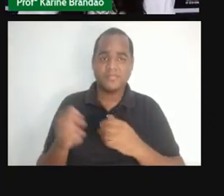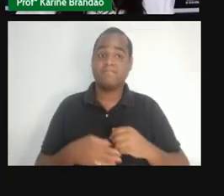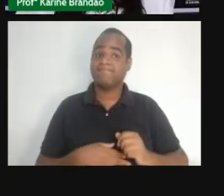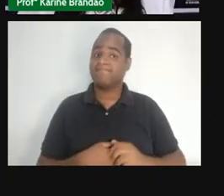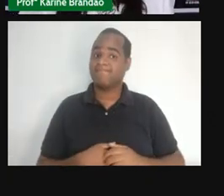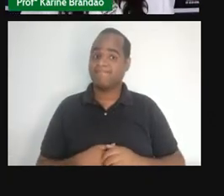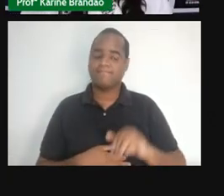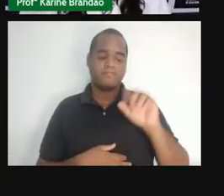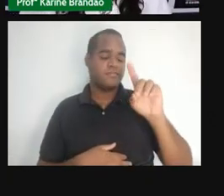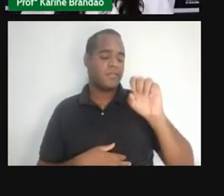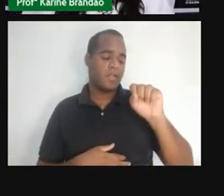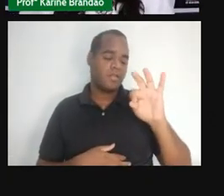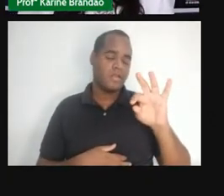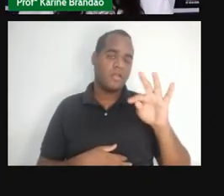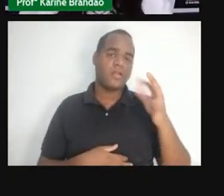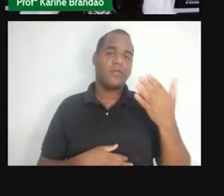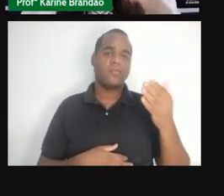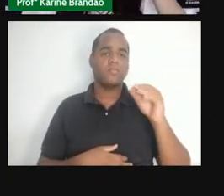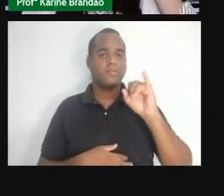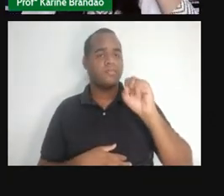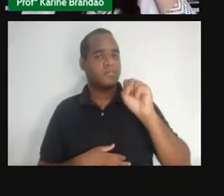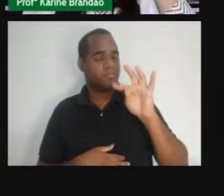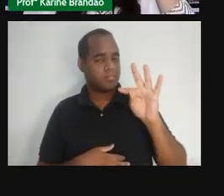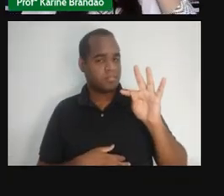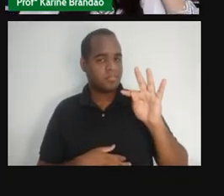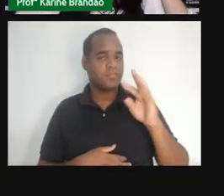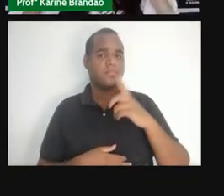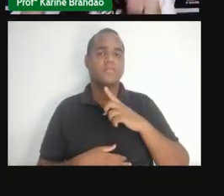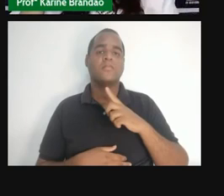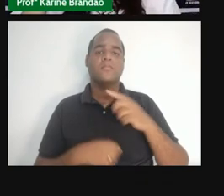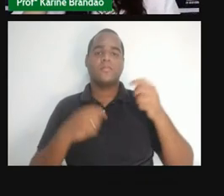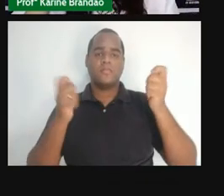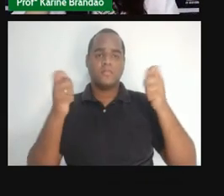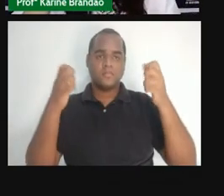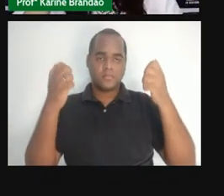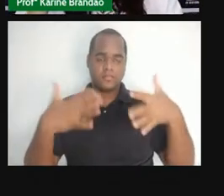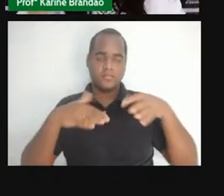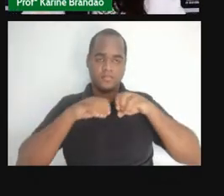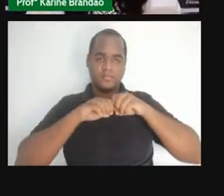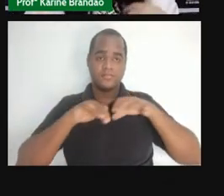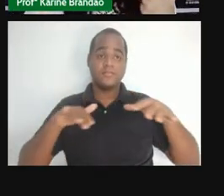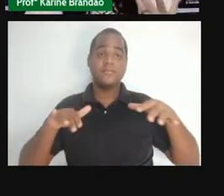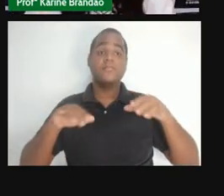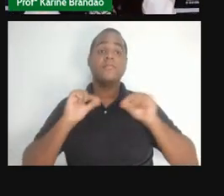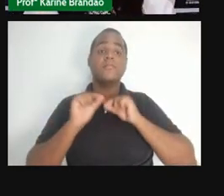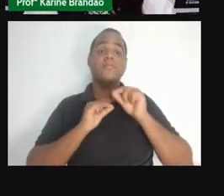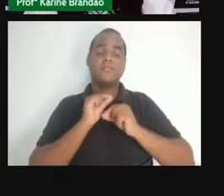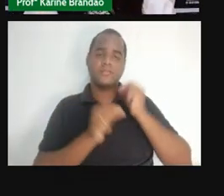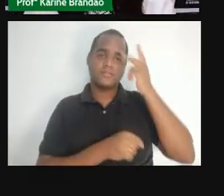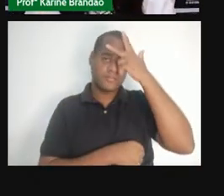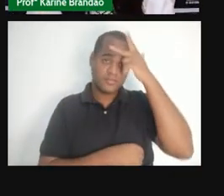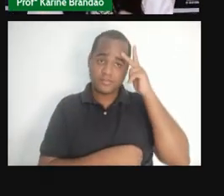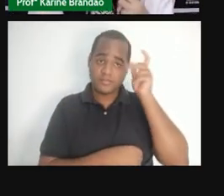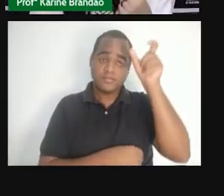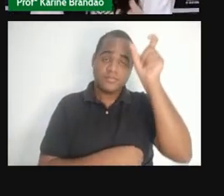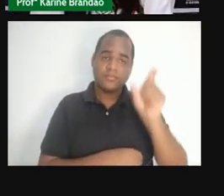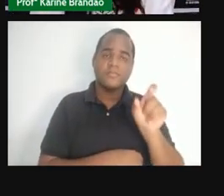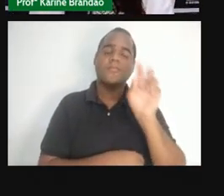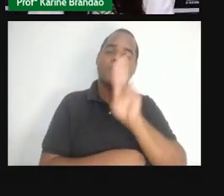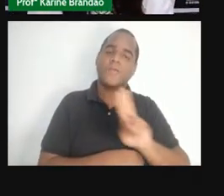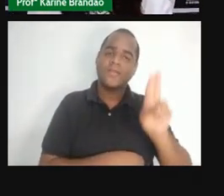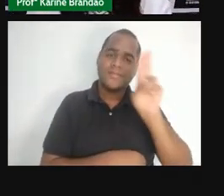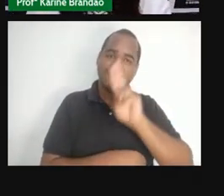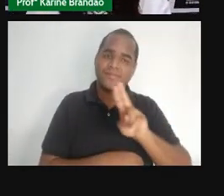O que que ele tá chamando aqui de compartilhar seringas? Porque a gente viu que muitas DSTs ou ISTs, elas vão